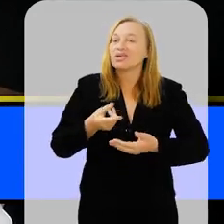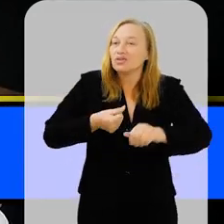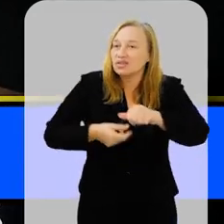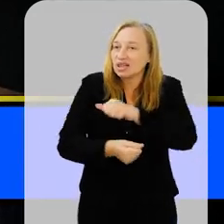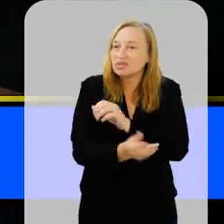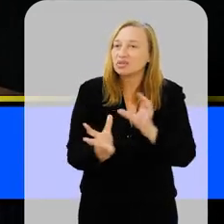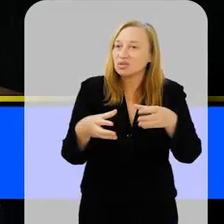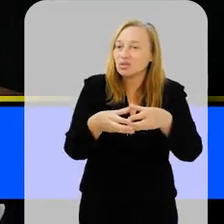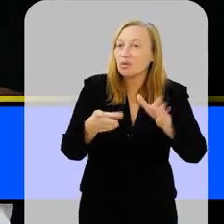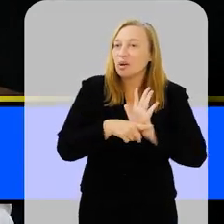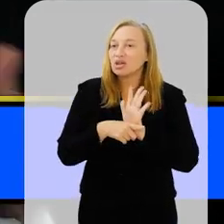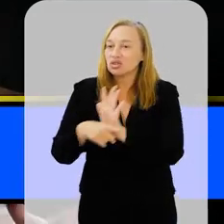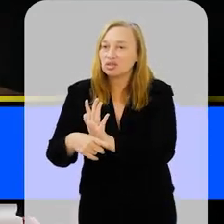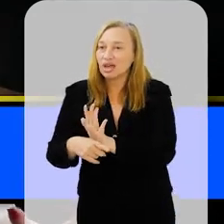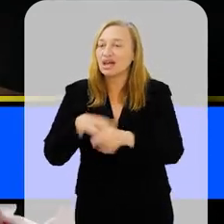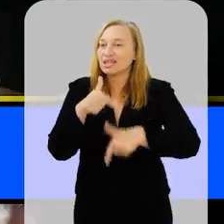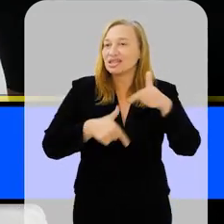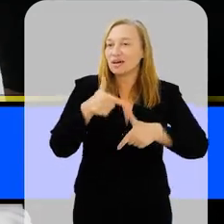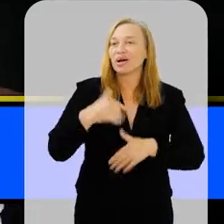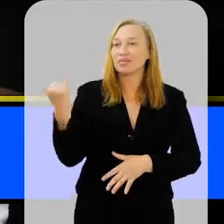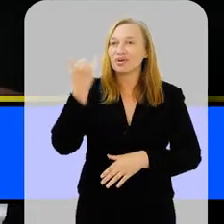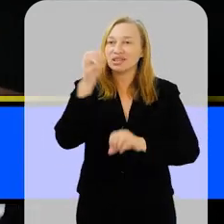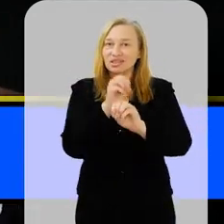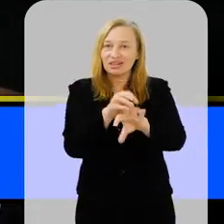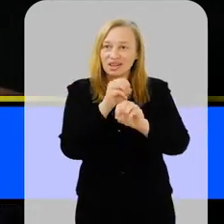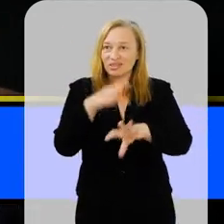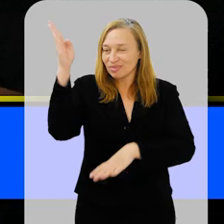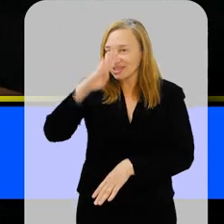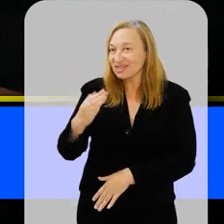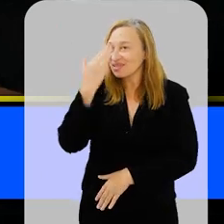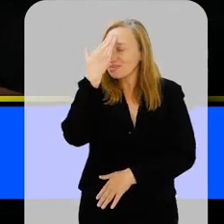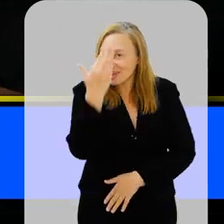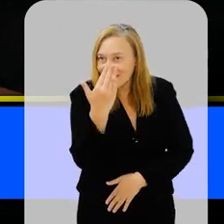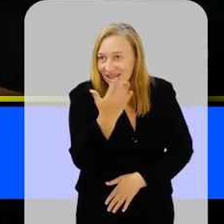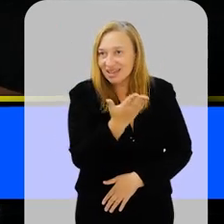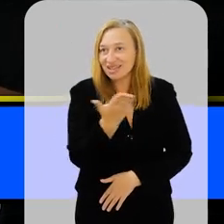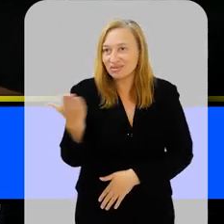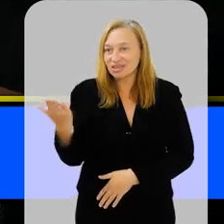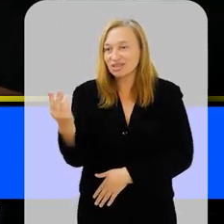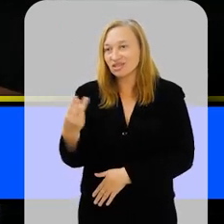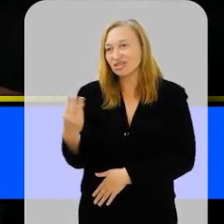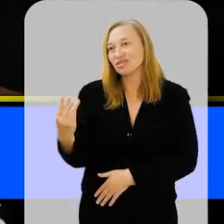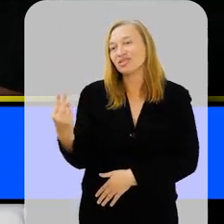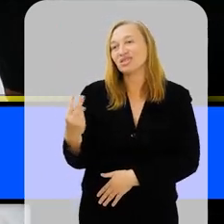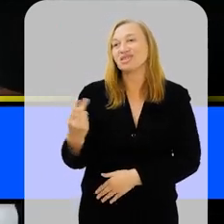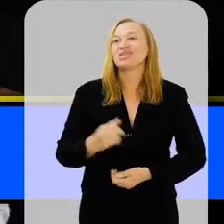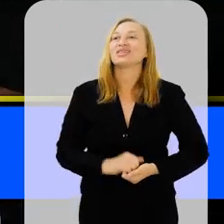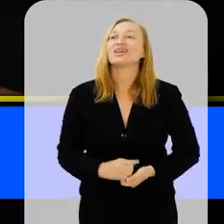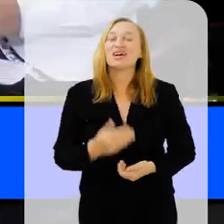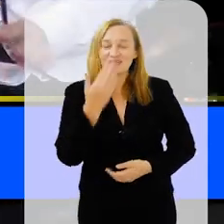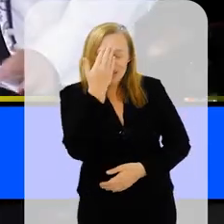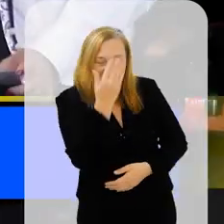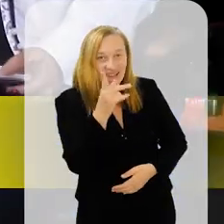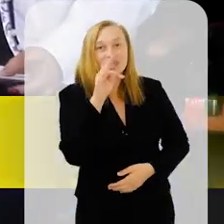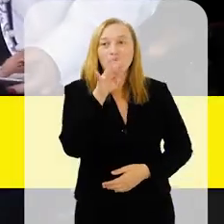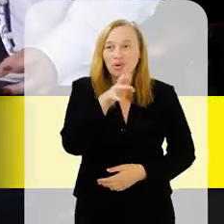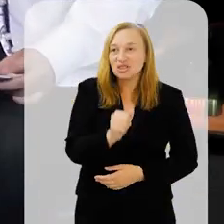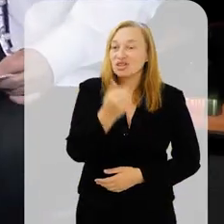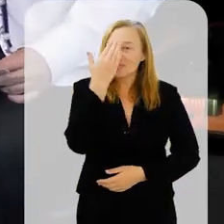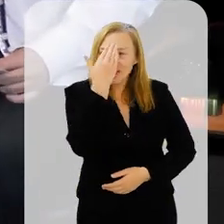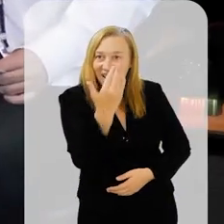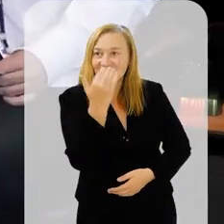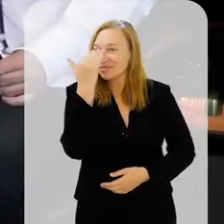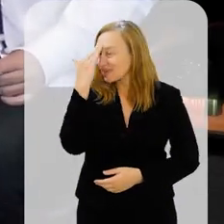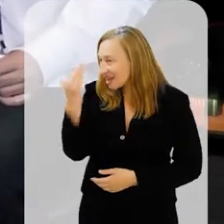financiamento coletivo, né? Para poder ajudar esse trabalho tão importante para a educação brasileira. Obrigada pela participação de vocês. Muito obrigado, Tira.